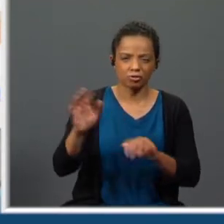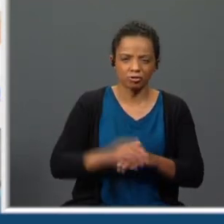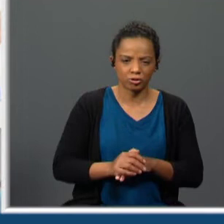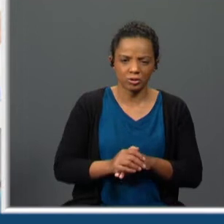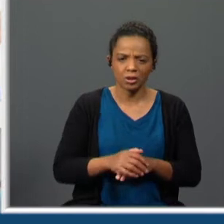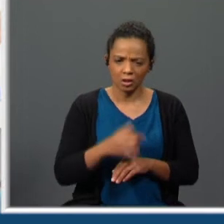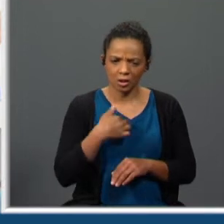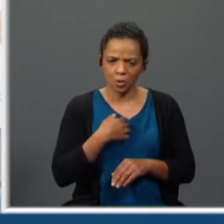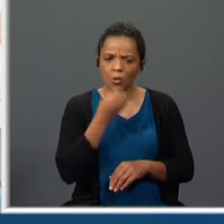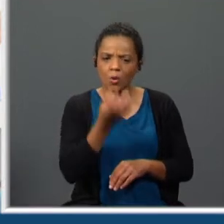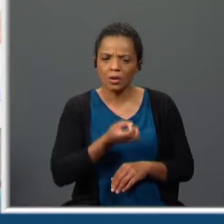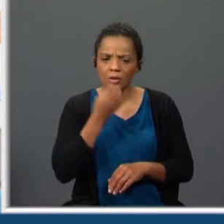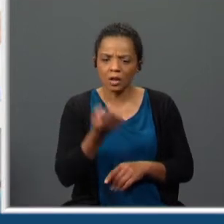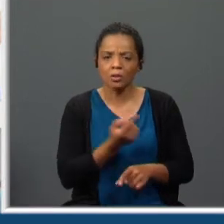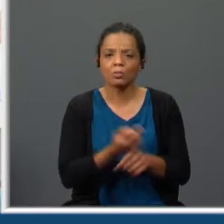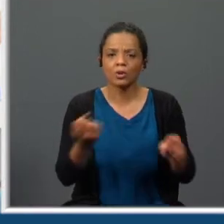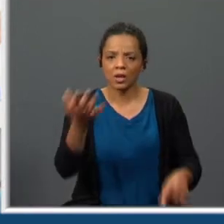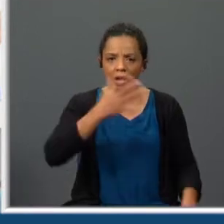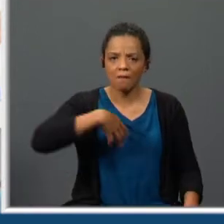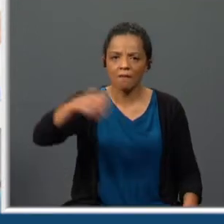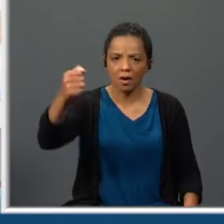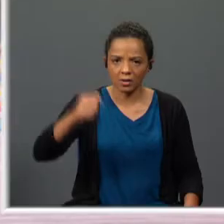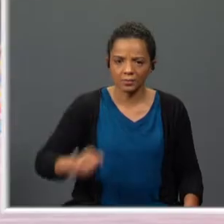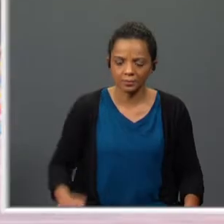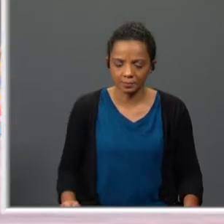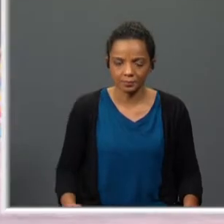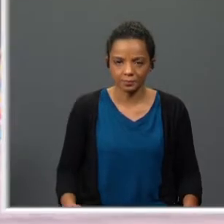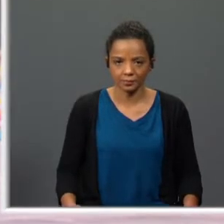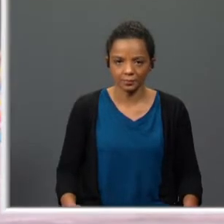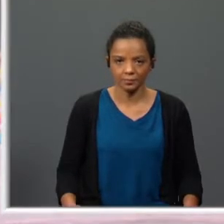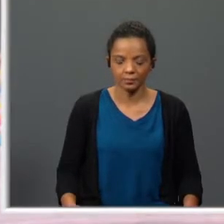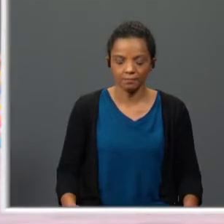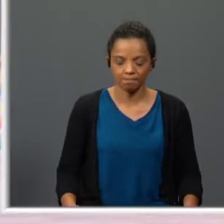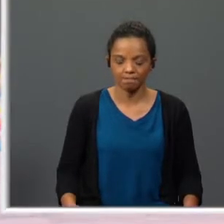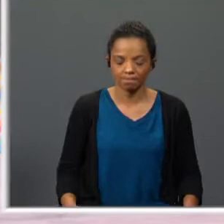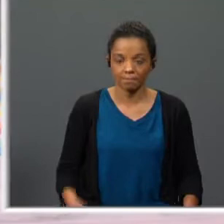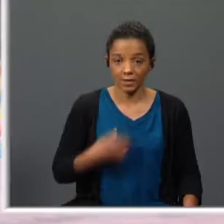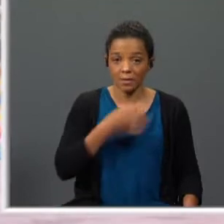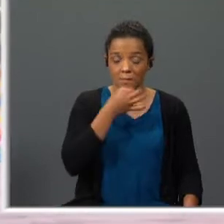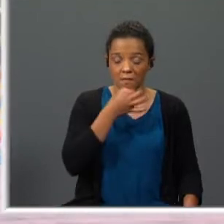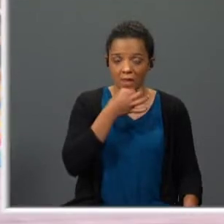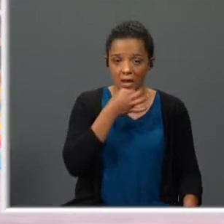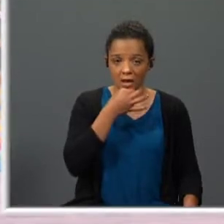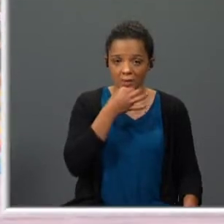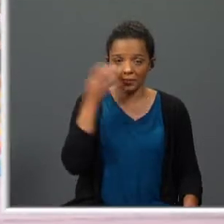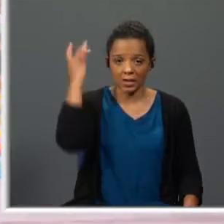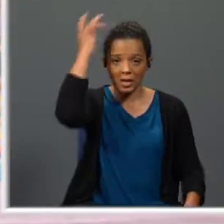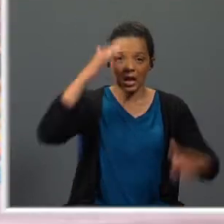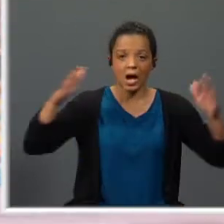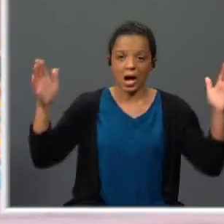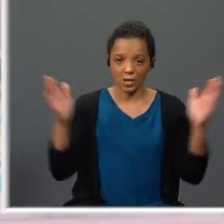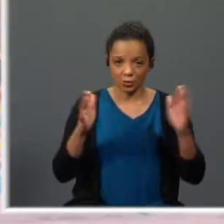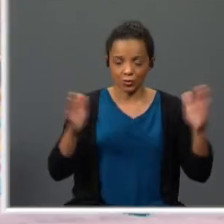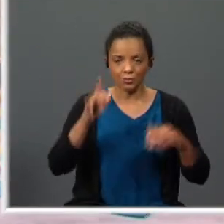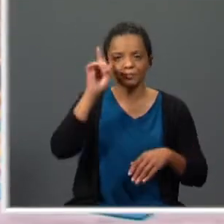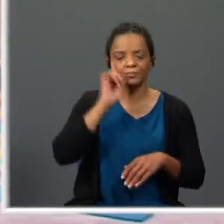estou-vos eu contando o porque me é vez de lavar repara repara que para falar com o anjo Brísida vai